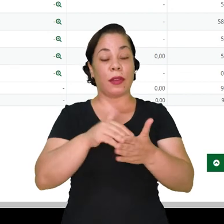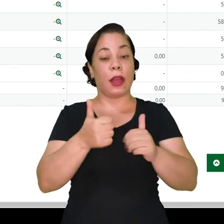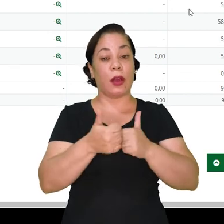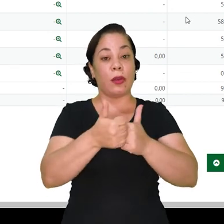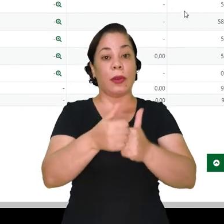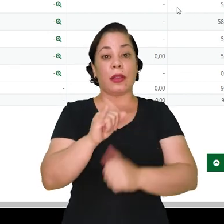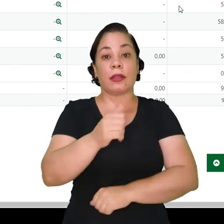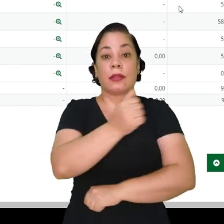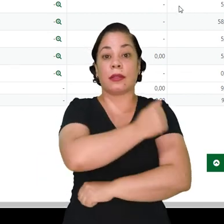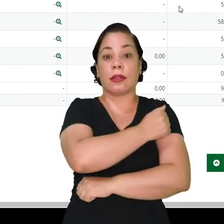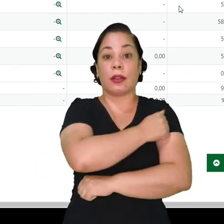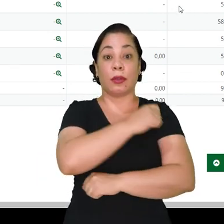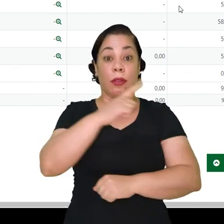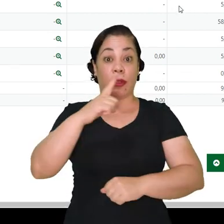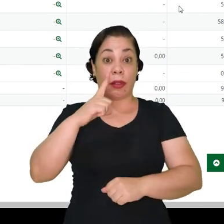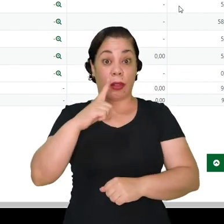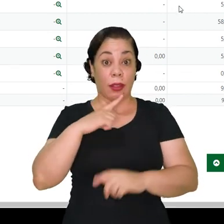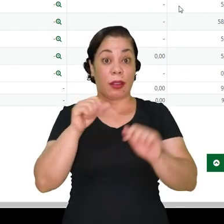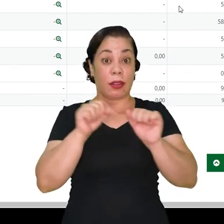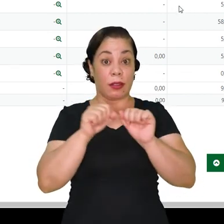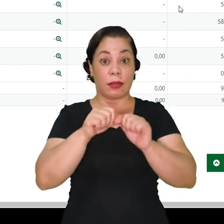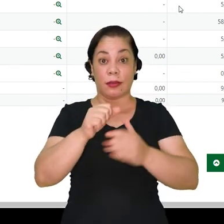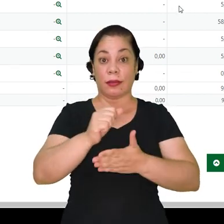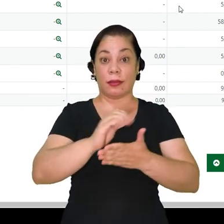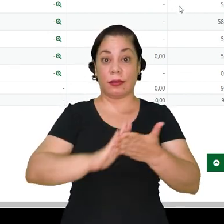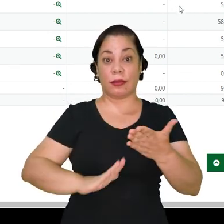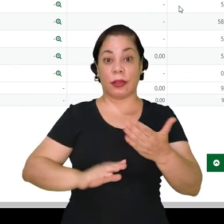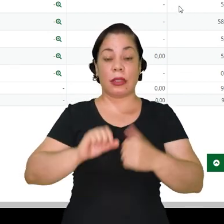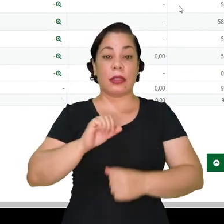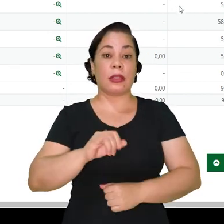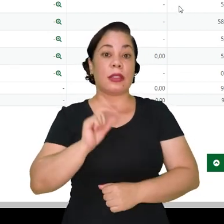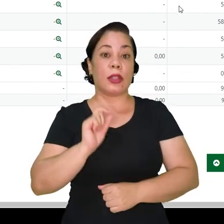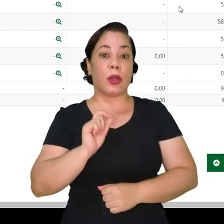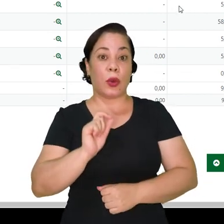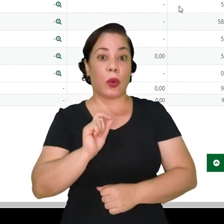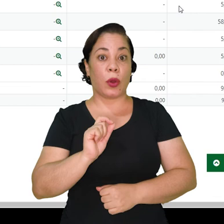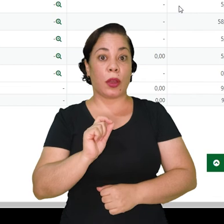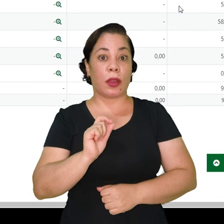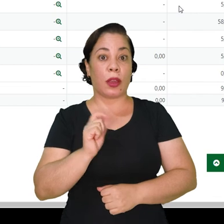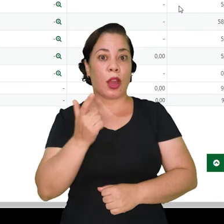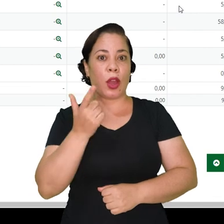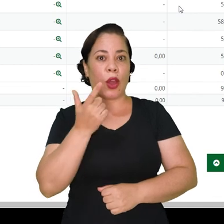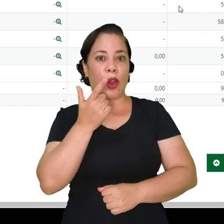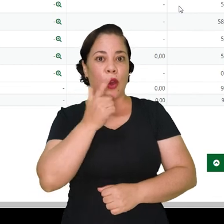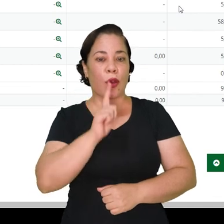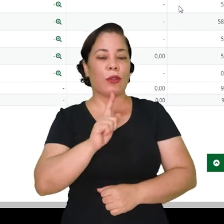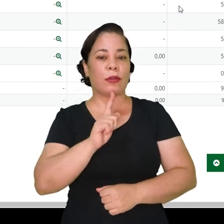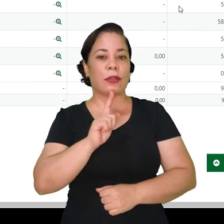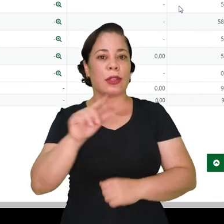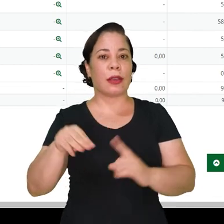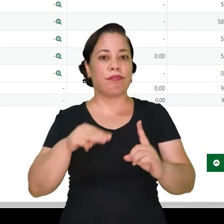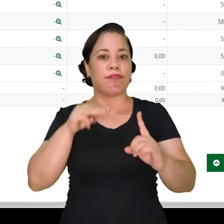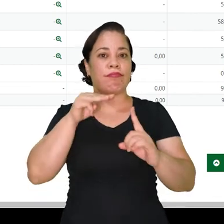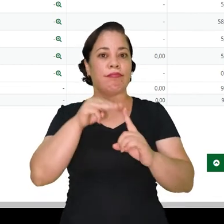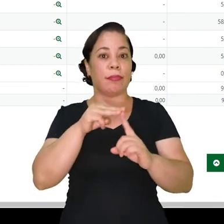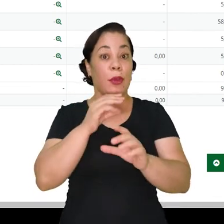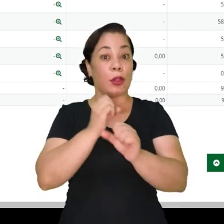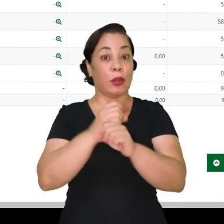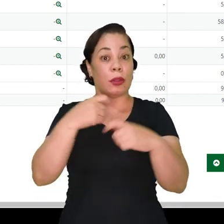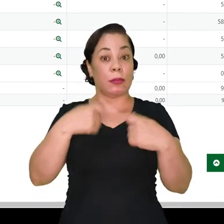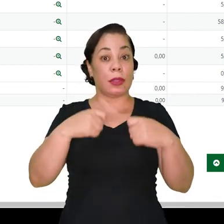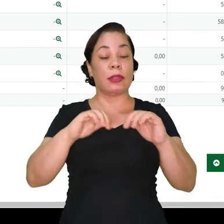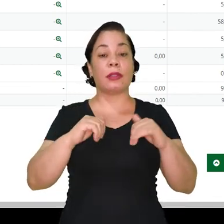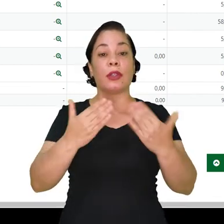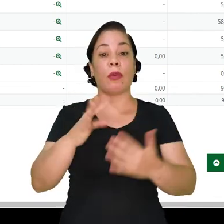e acompanhar se ele está realizando as atividades, se ele está atingindo a nota necessária e